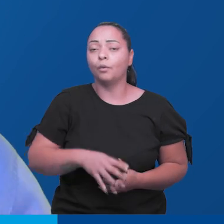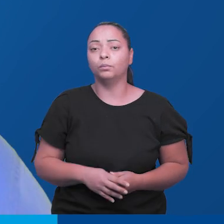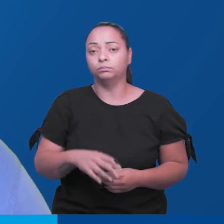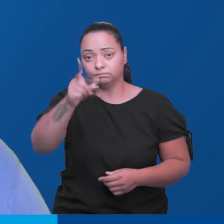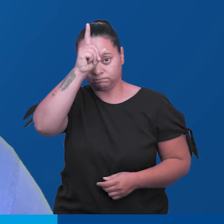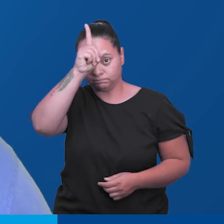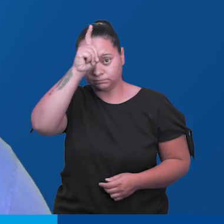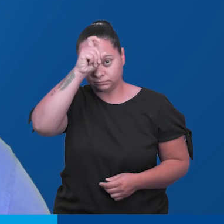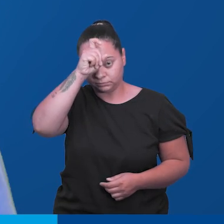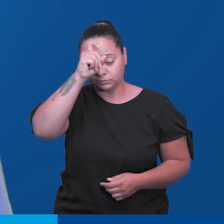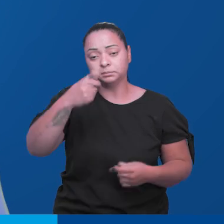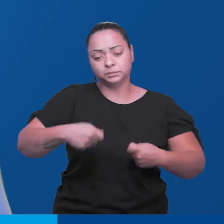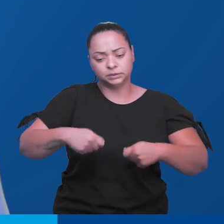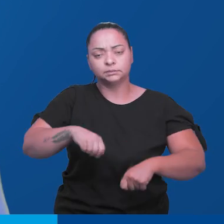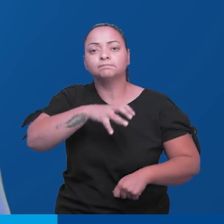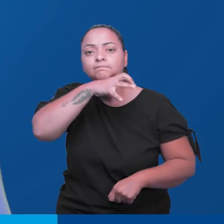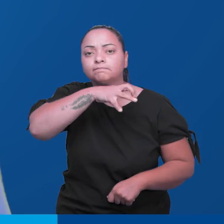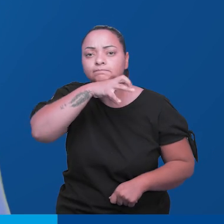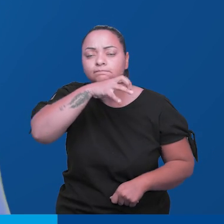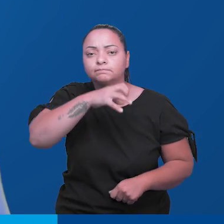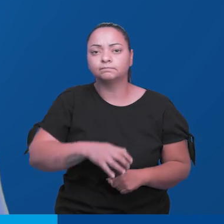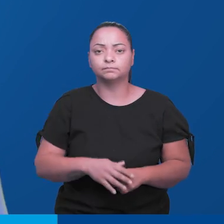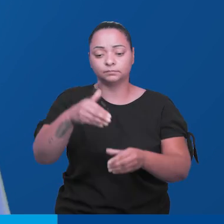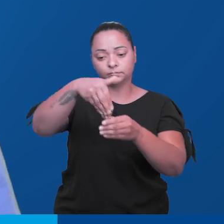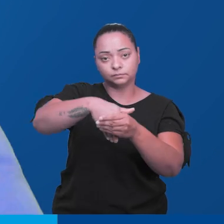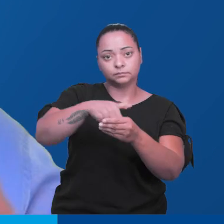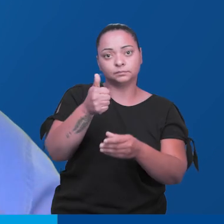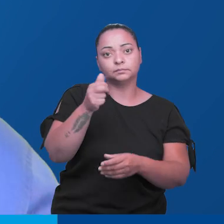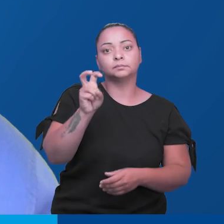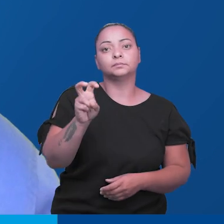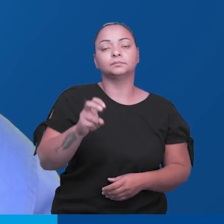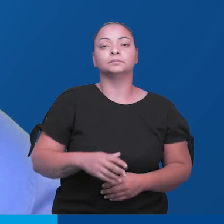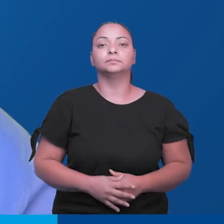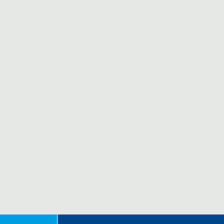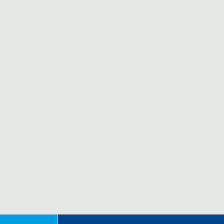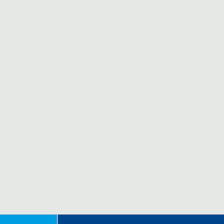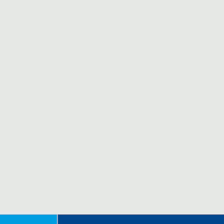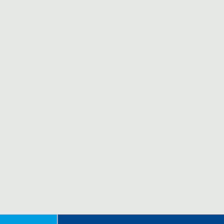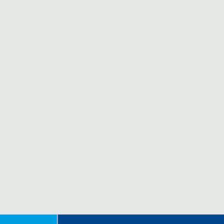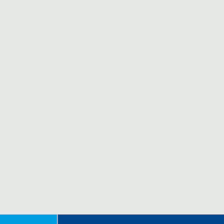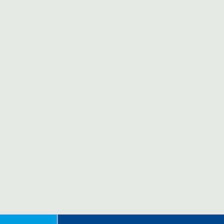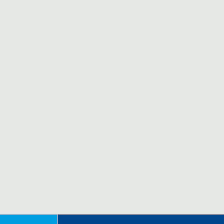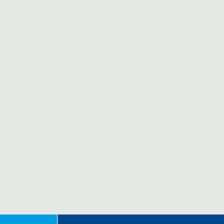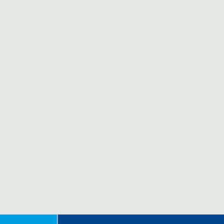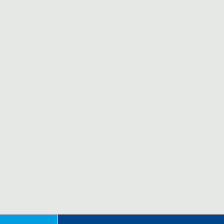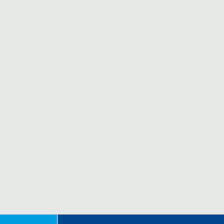referência na atenção animal. Para um hospital público veterinário de excelência, vote Ulisses 15! Inscreva